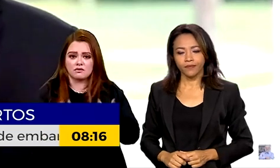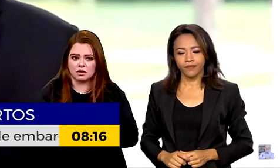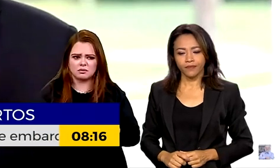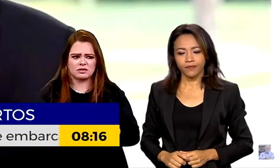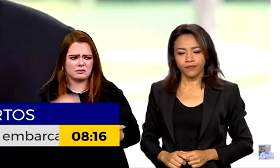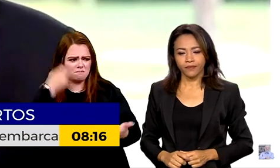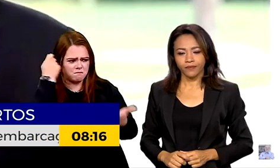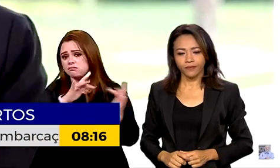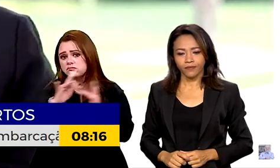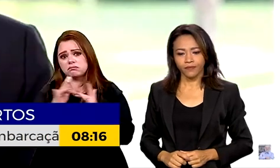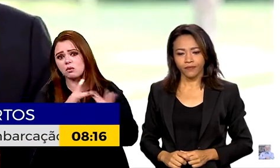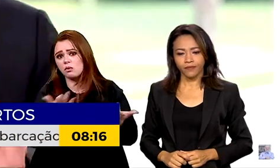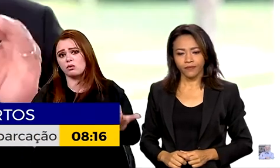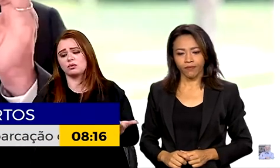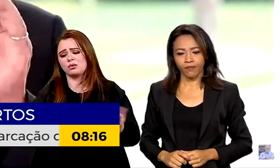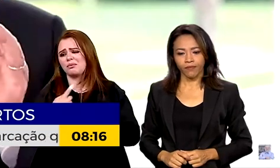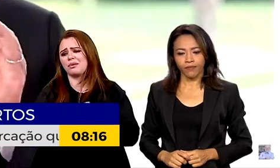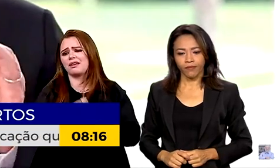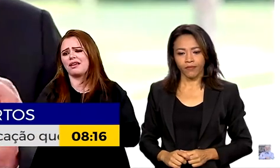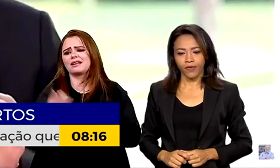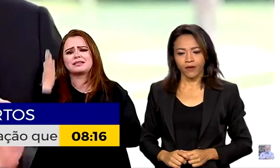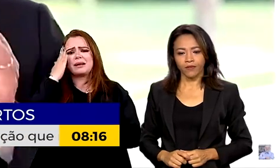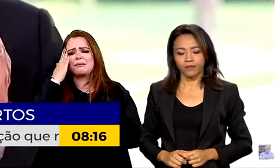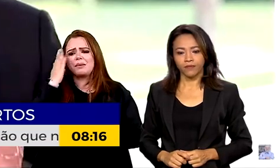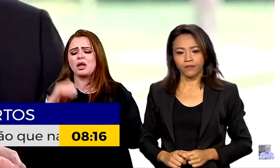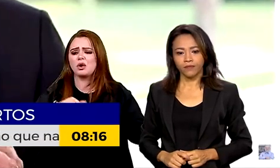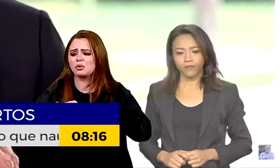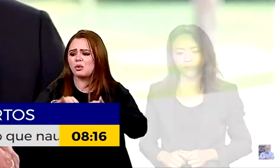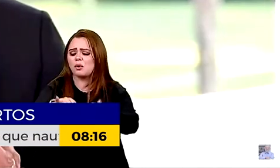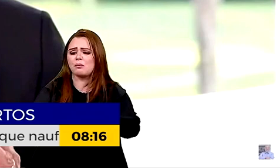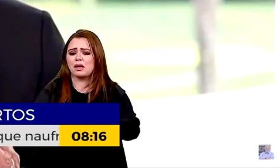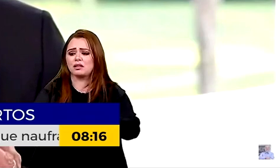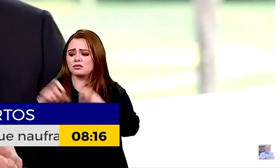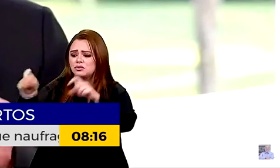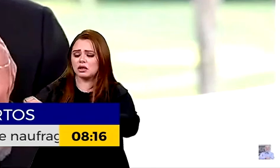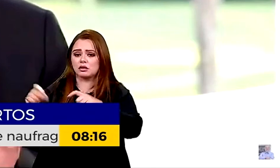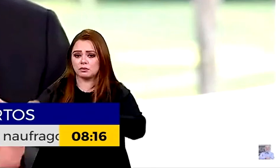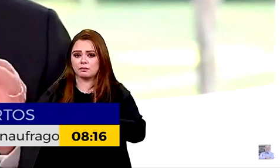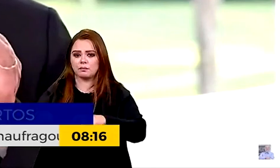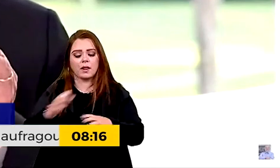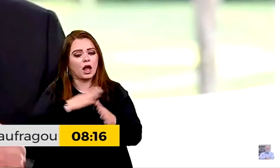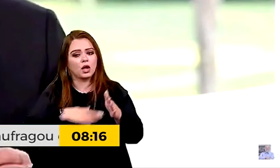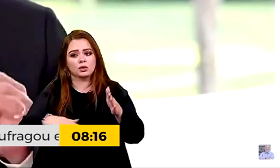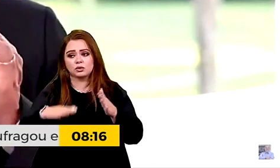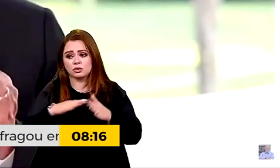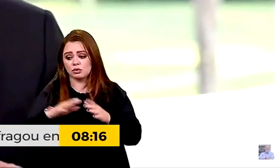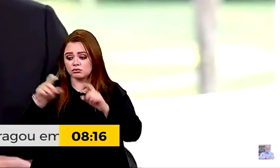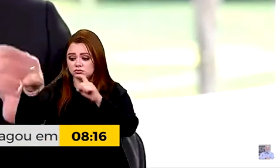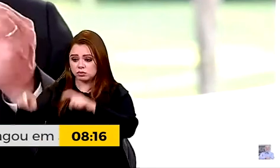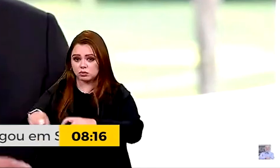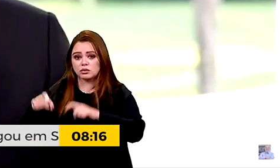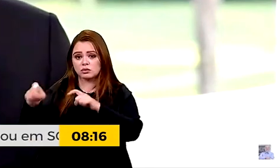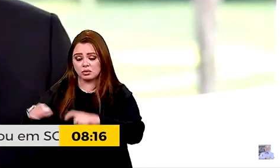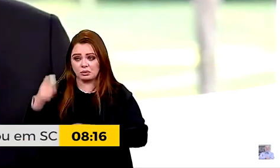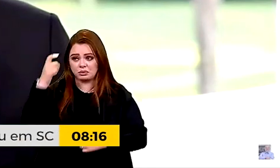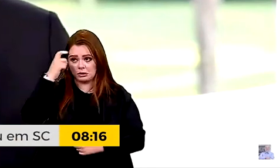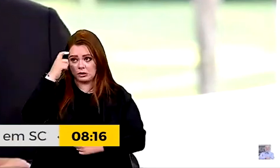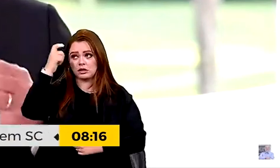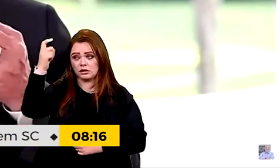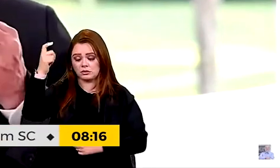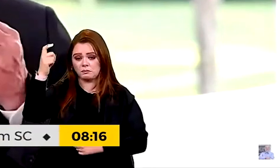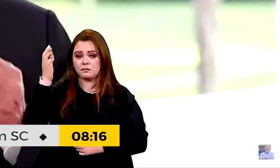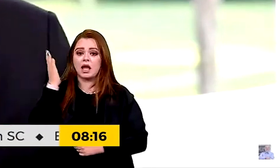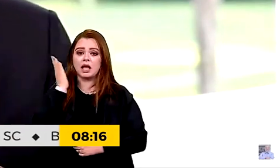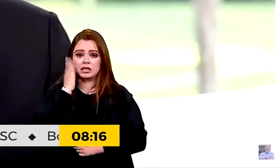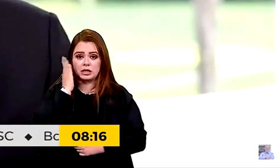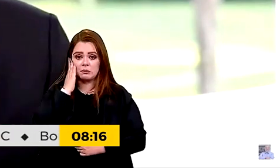punição das pessoas. Todo agricultor inteligente e todo agricultor de bom senso sabe que a